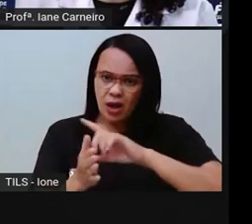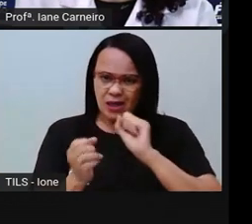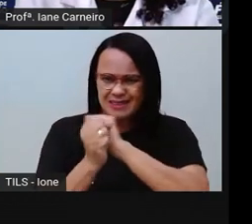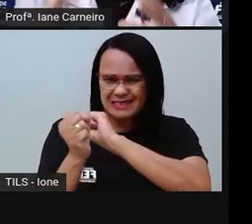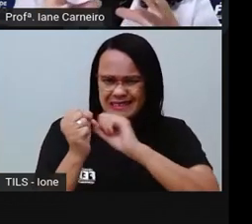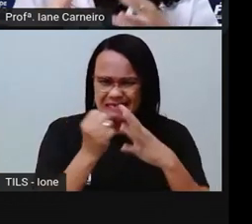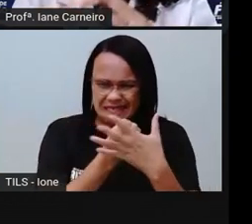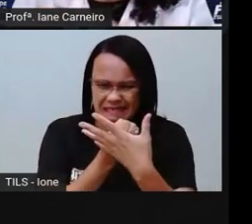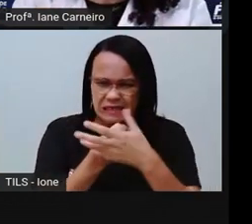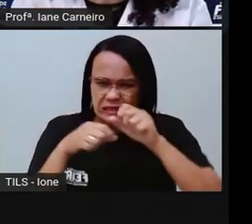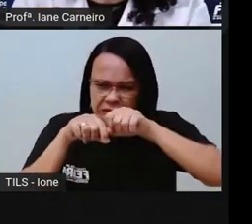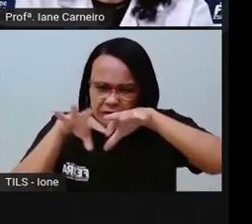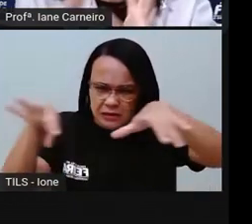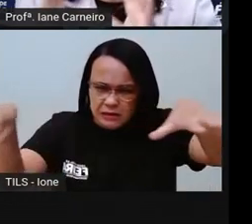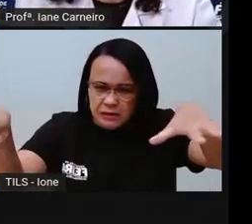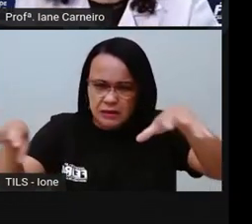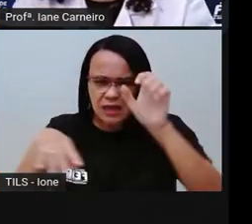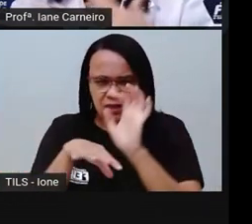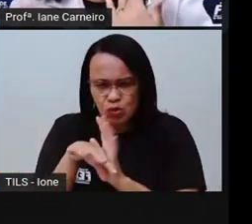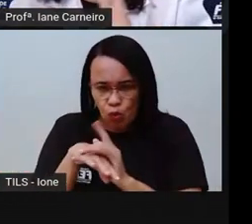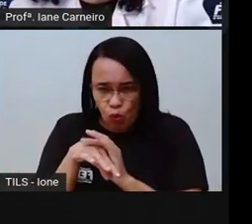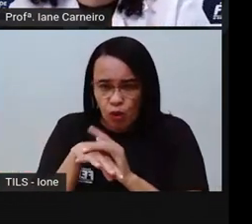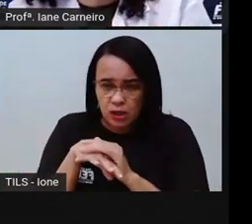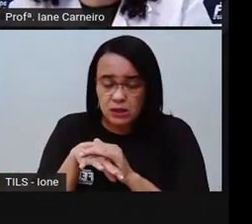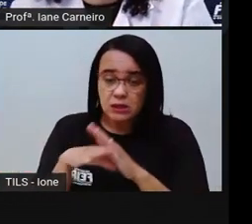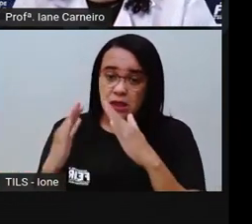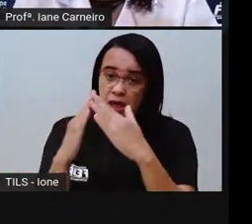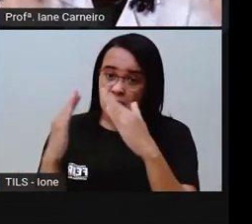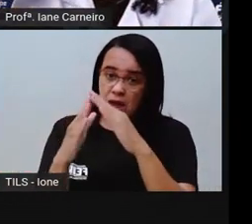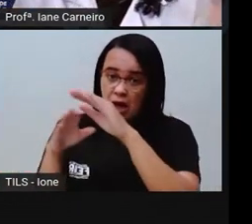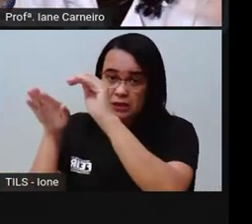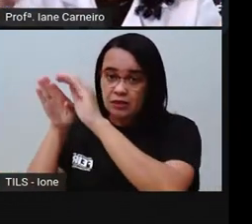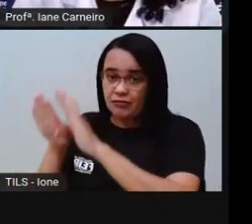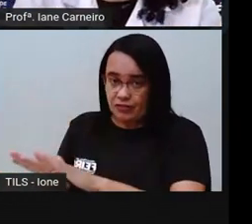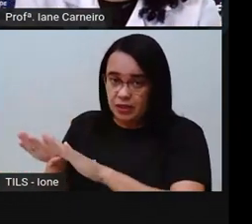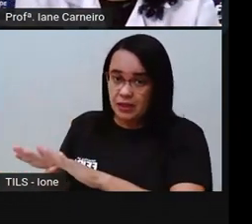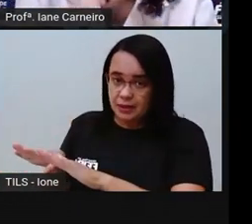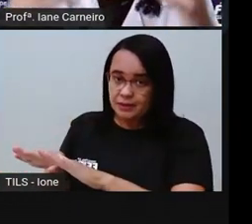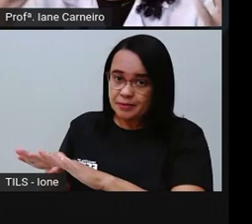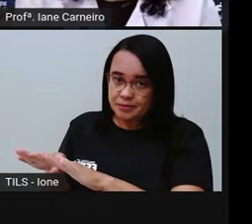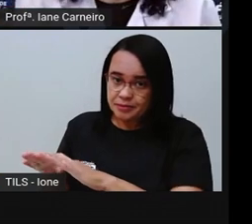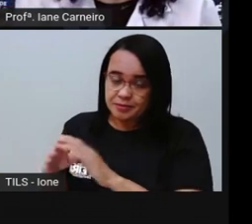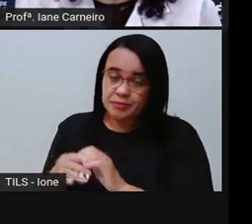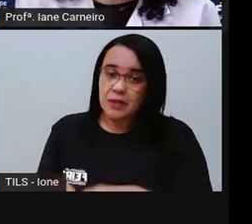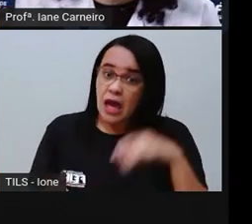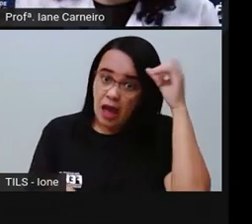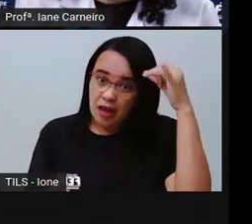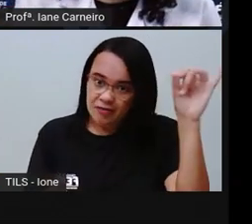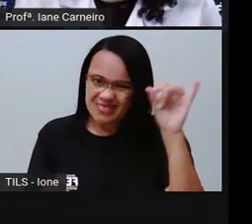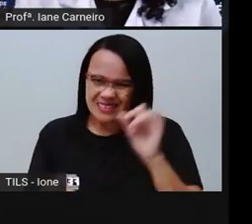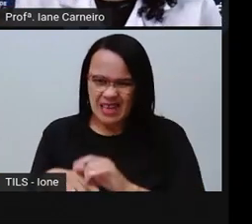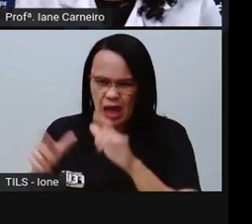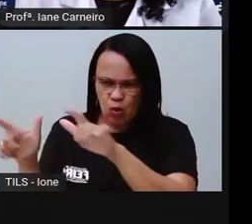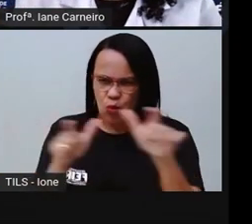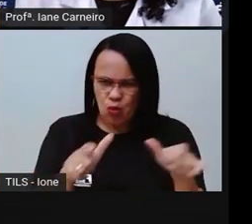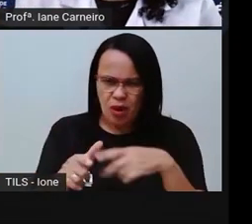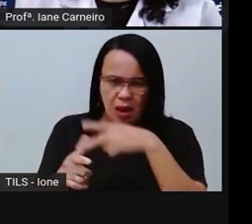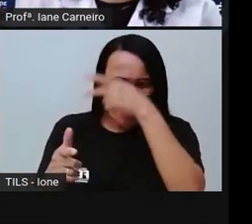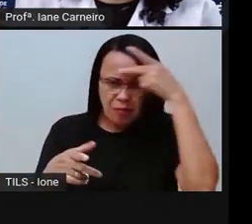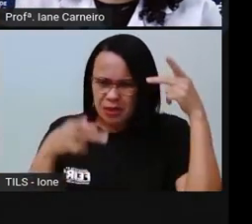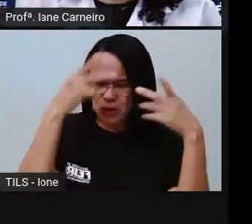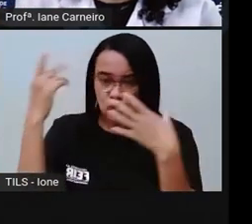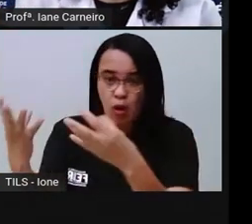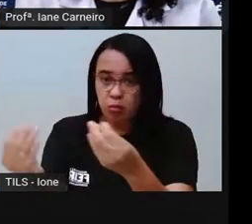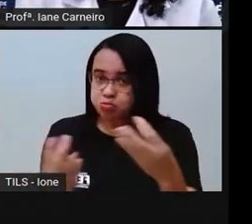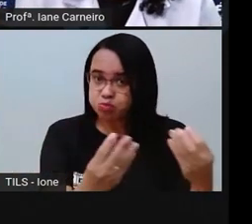com a pandemia, a gente teve que ficar um pouquinho mais em casa, evitar alguns espaços que tinha muita gente, né? Então, a Pró colocou